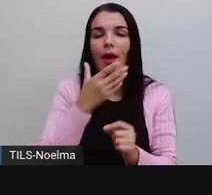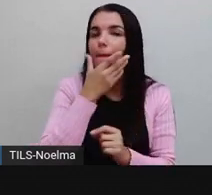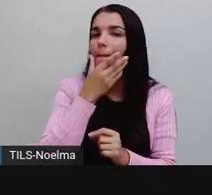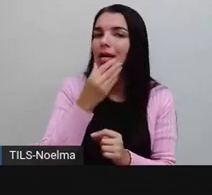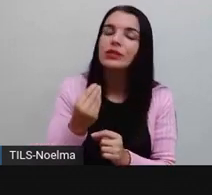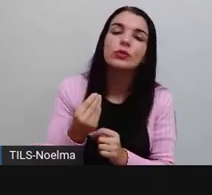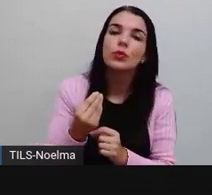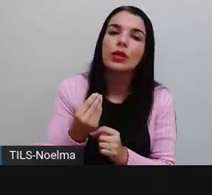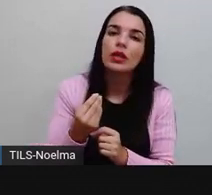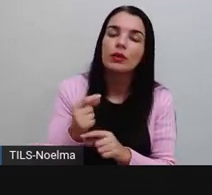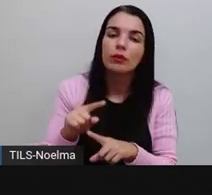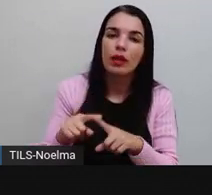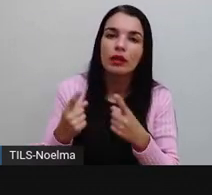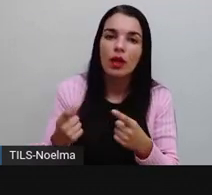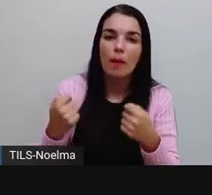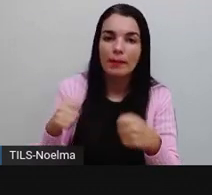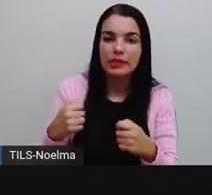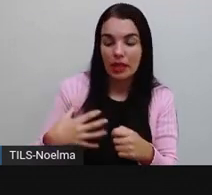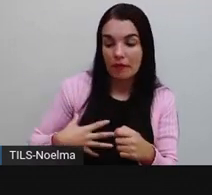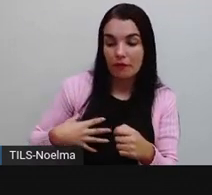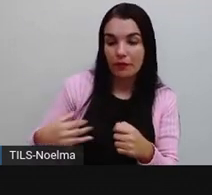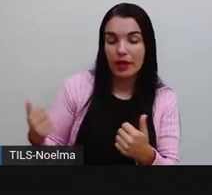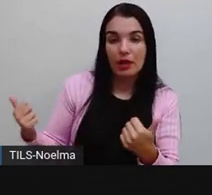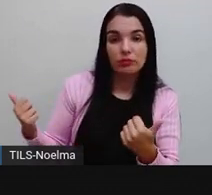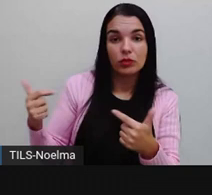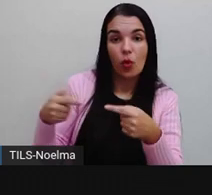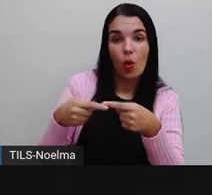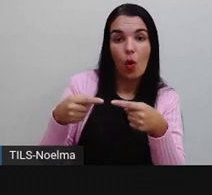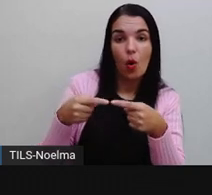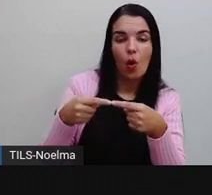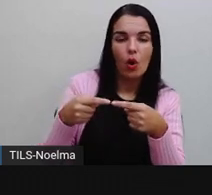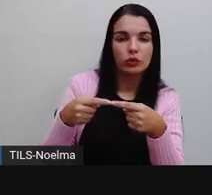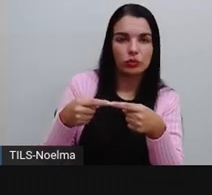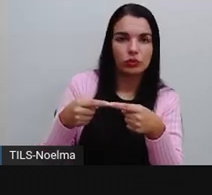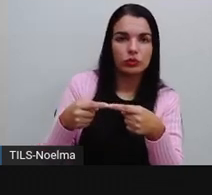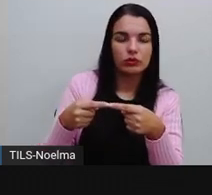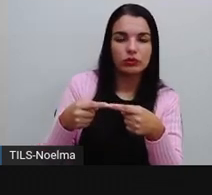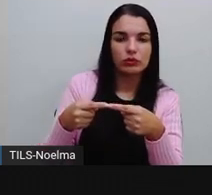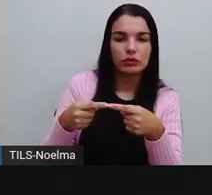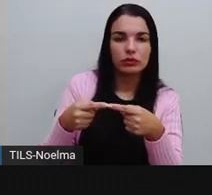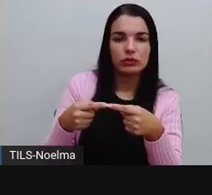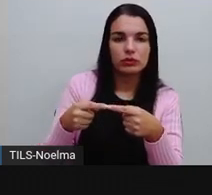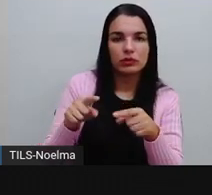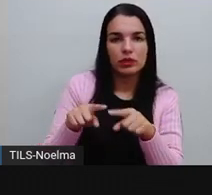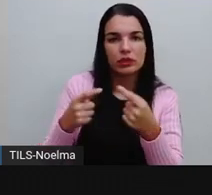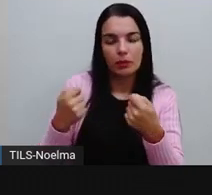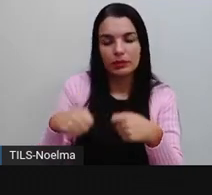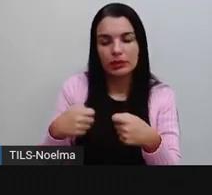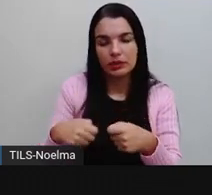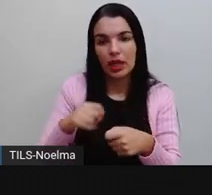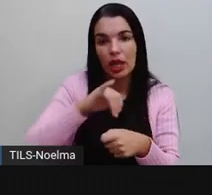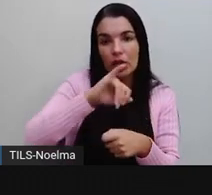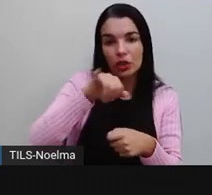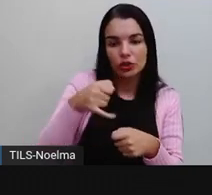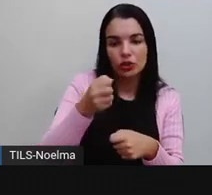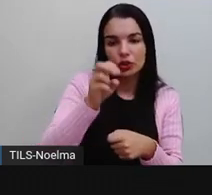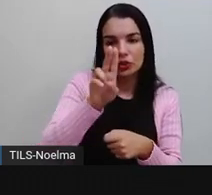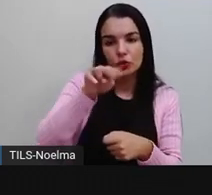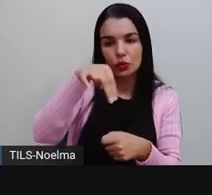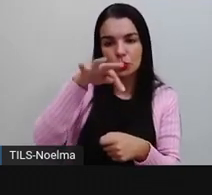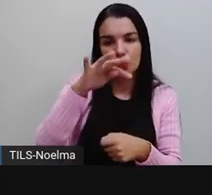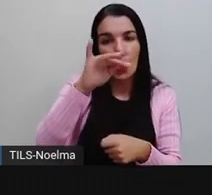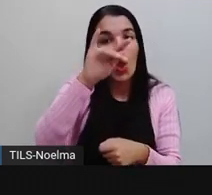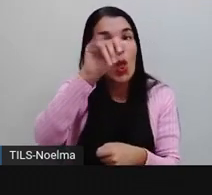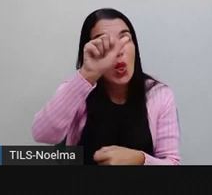masculino. E filhas é gênero feminino. Então, juntas. Juntas. Suas filhas sempre